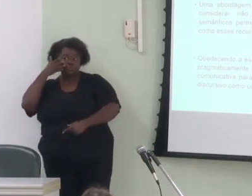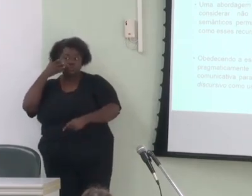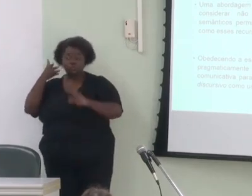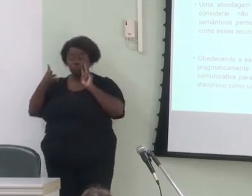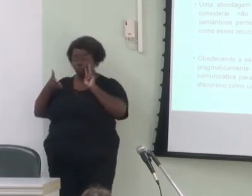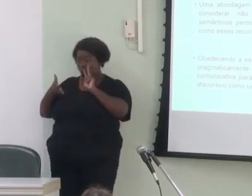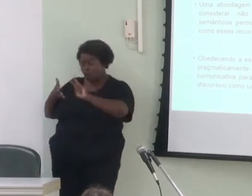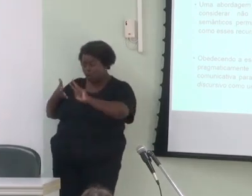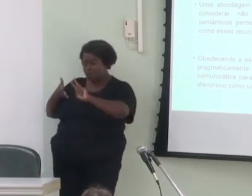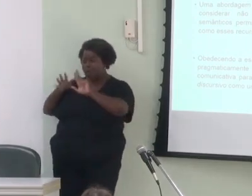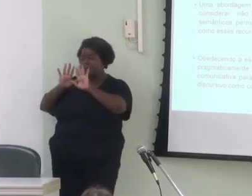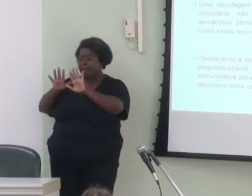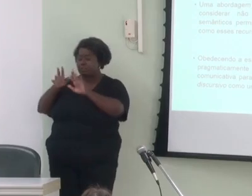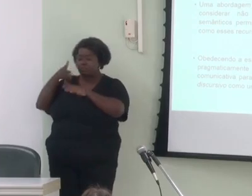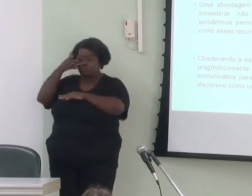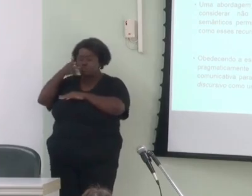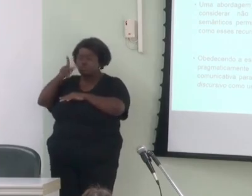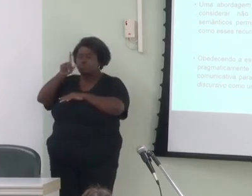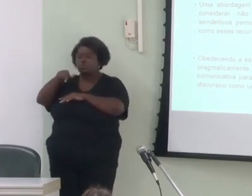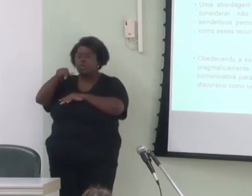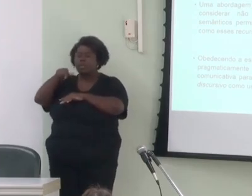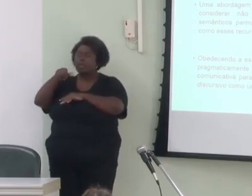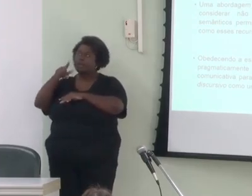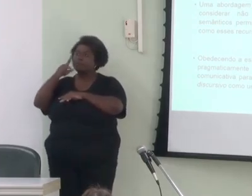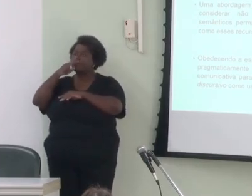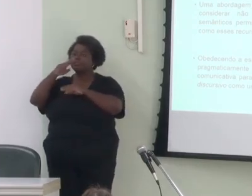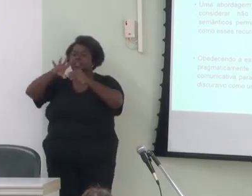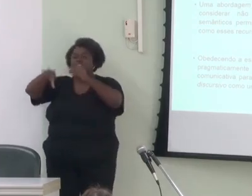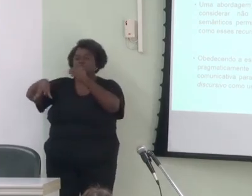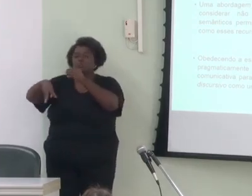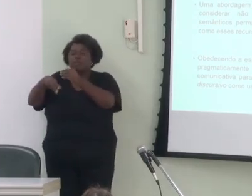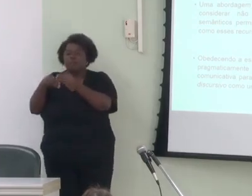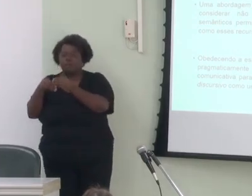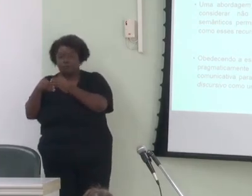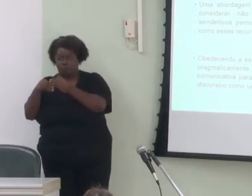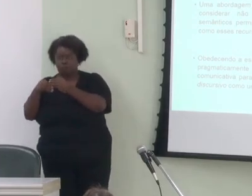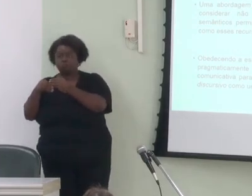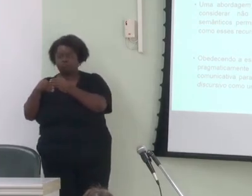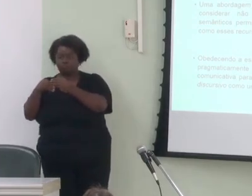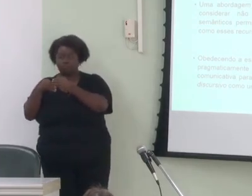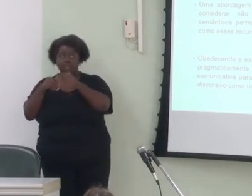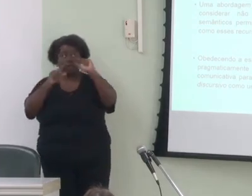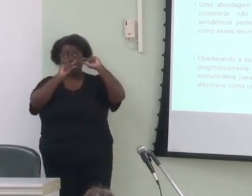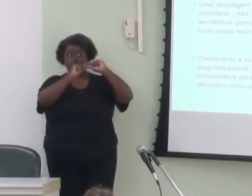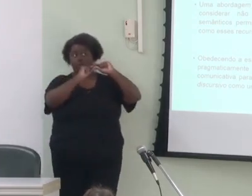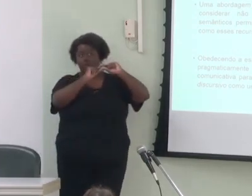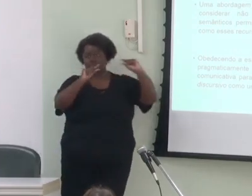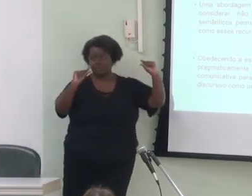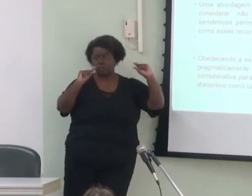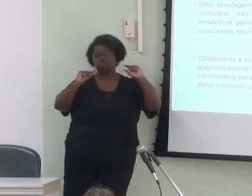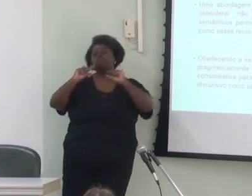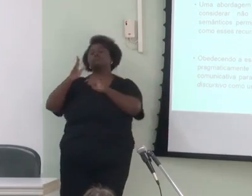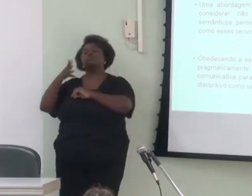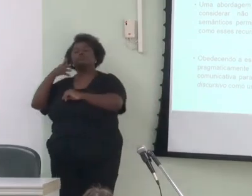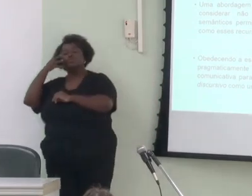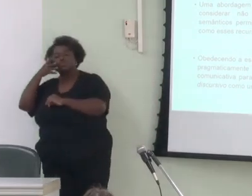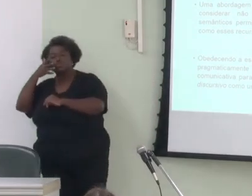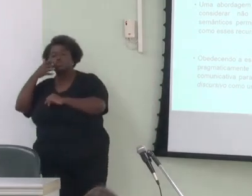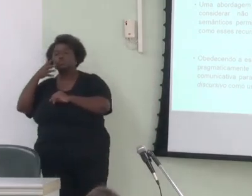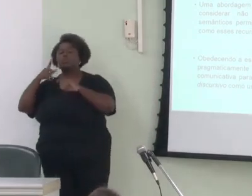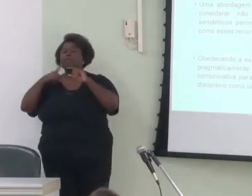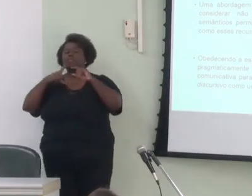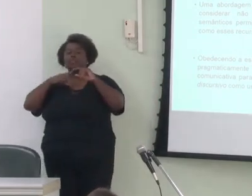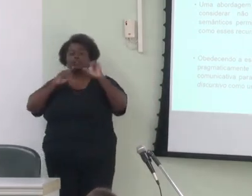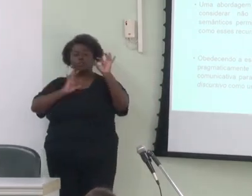como um nível adicional acima da oração, em uma abordagem que ficou conhecida como organização em camadas ascendentes.